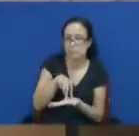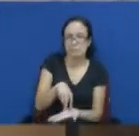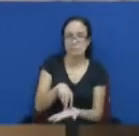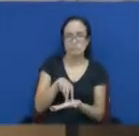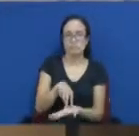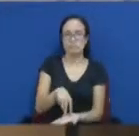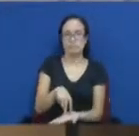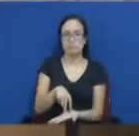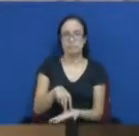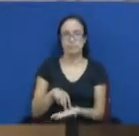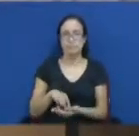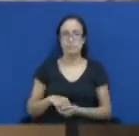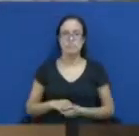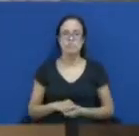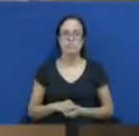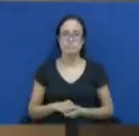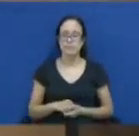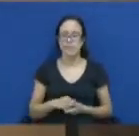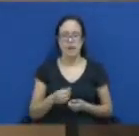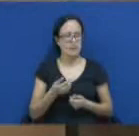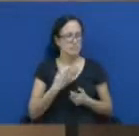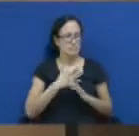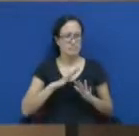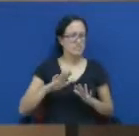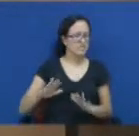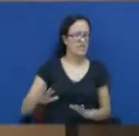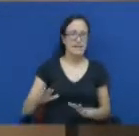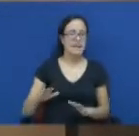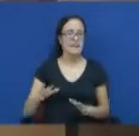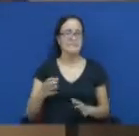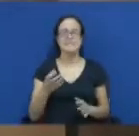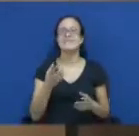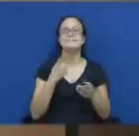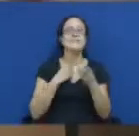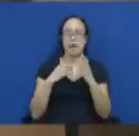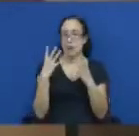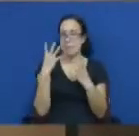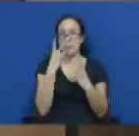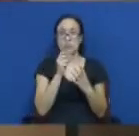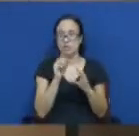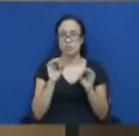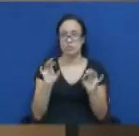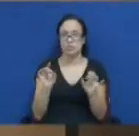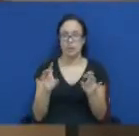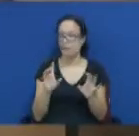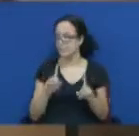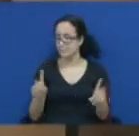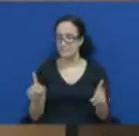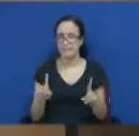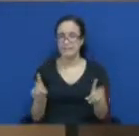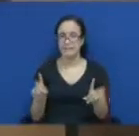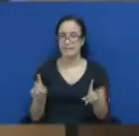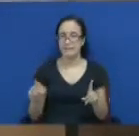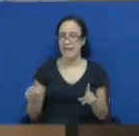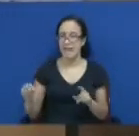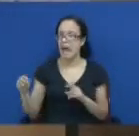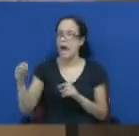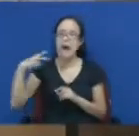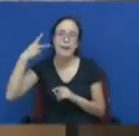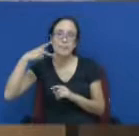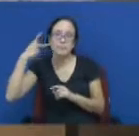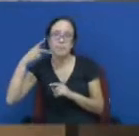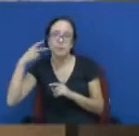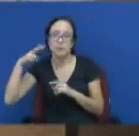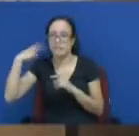vaidade, de todo e qualquer interesse político partidário e foca pura e simplesmente na causa da